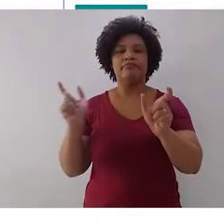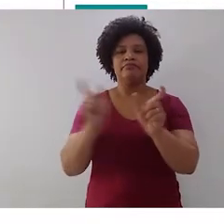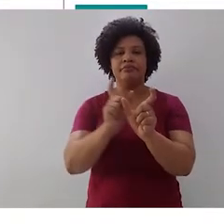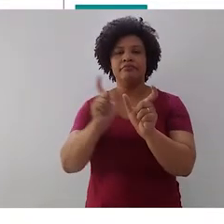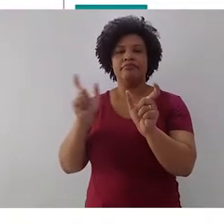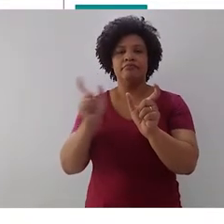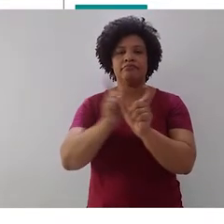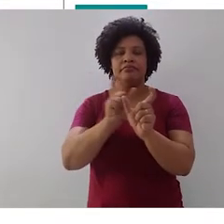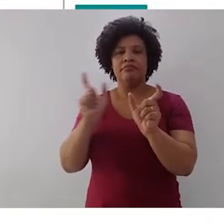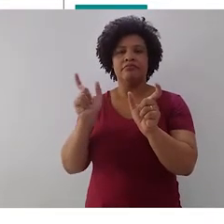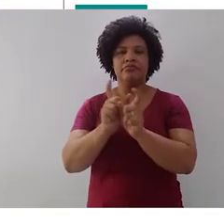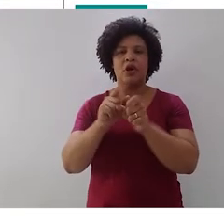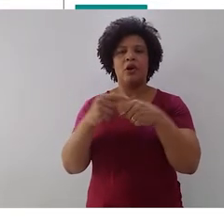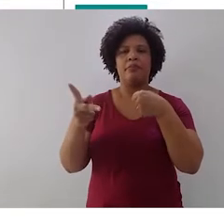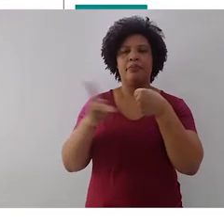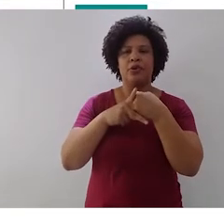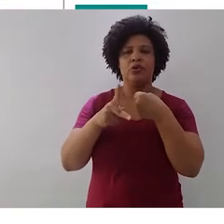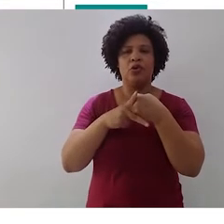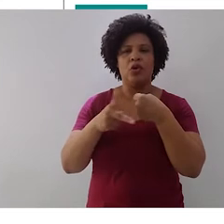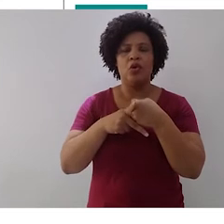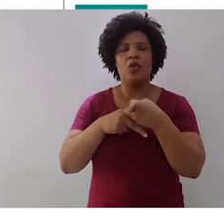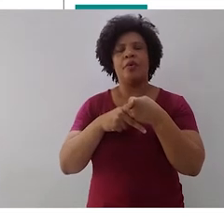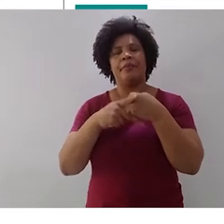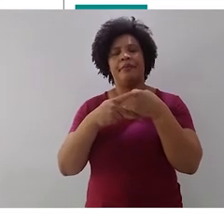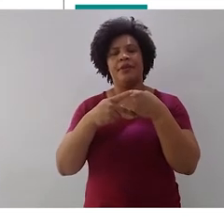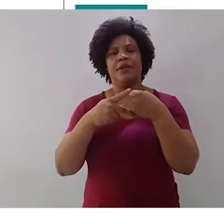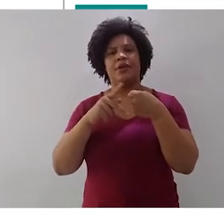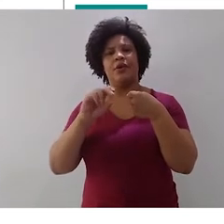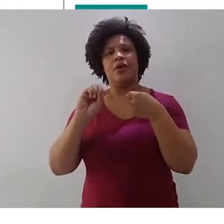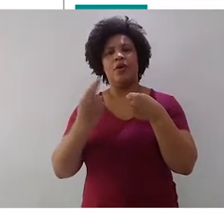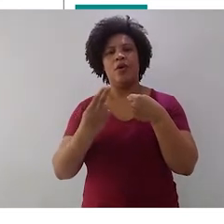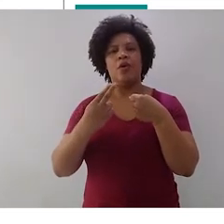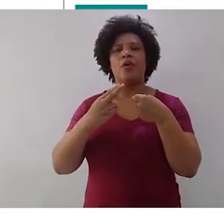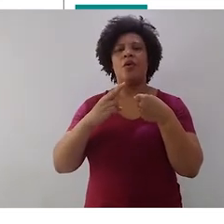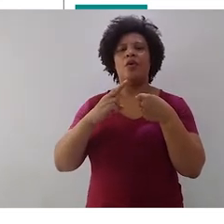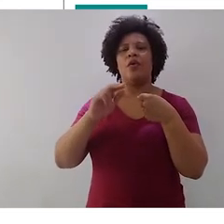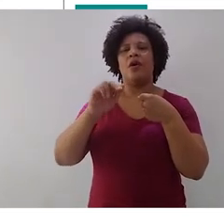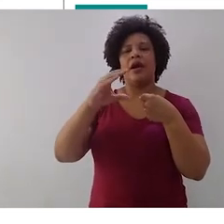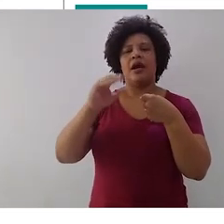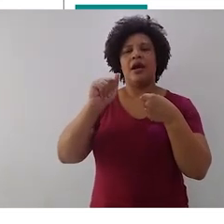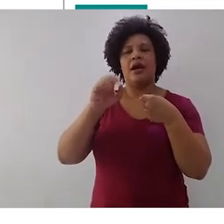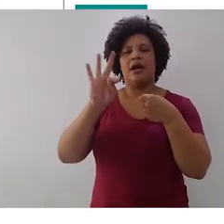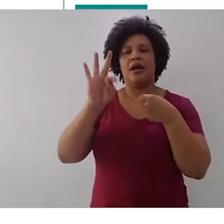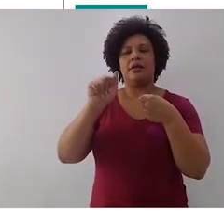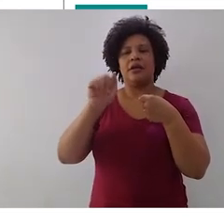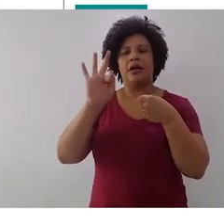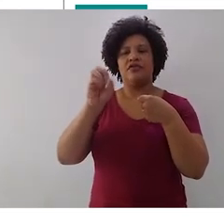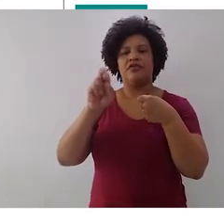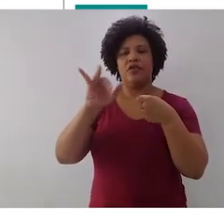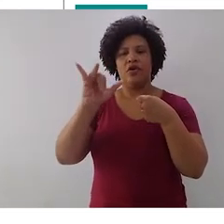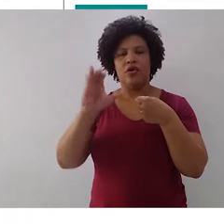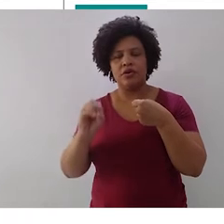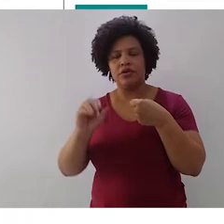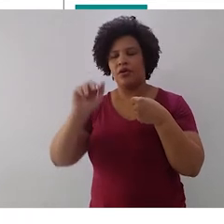usar seja um pronome, seja um elemento catafórico e mesmo um elemento anafórico que vai ser explicado depois,